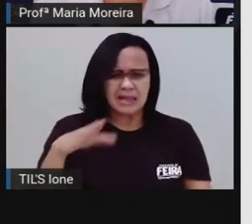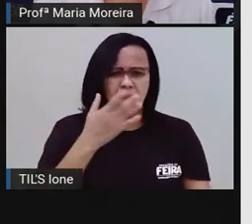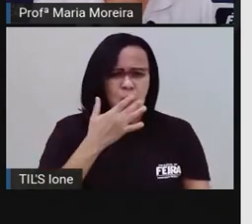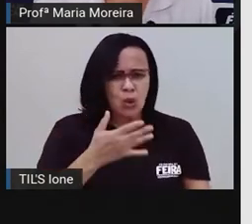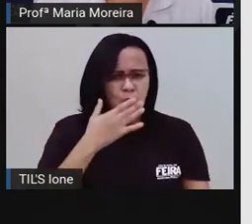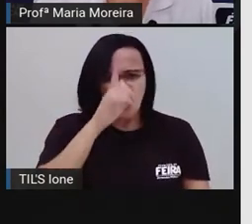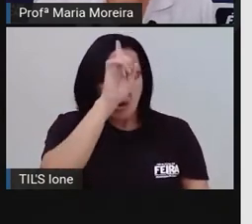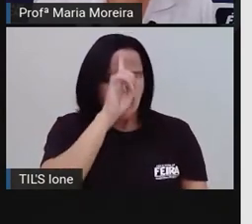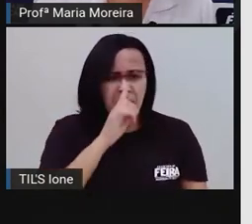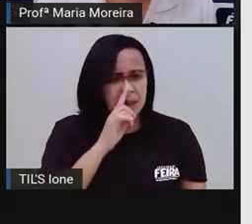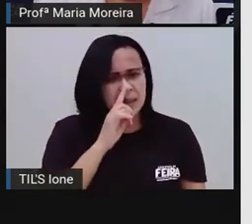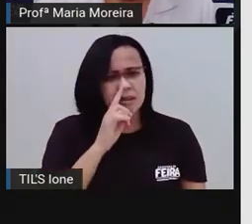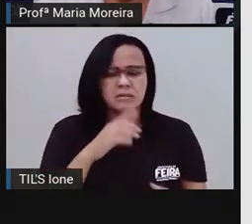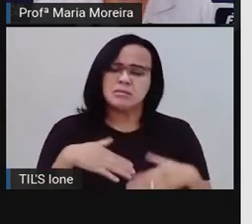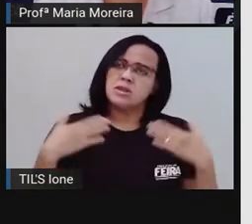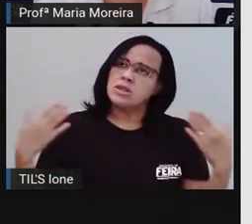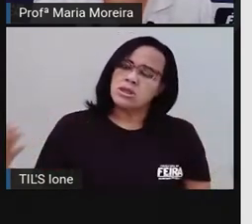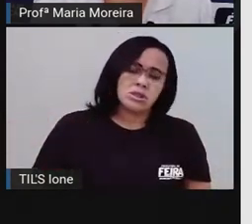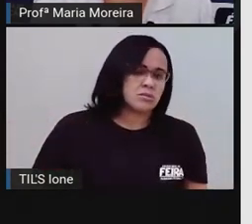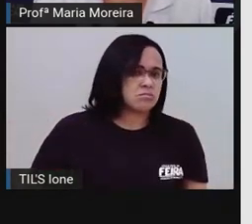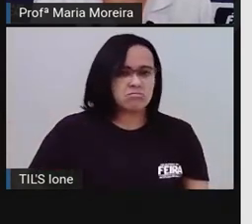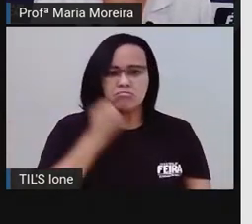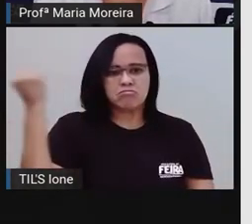era demais.